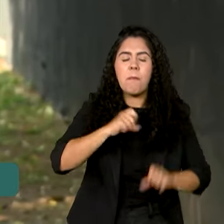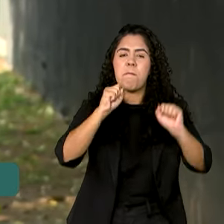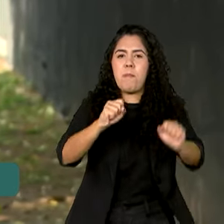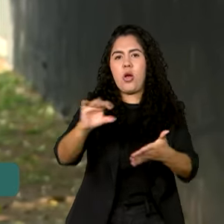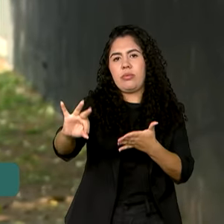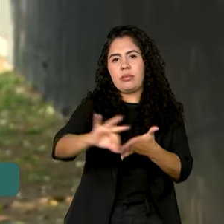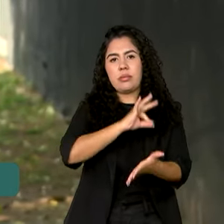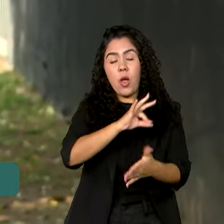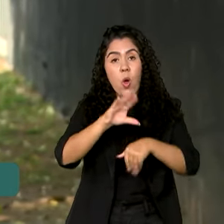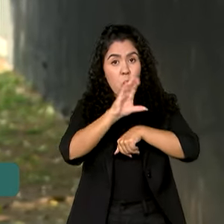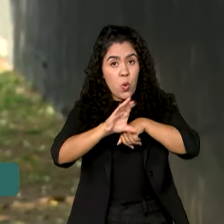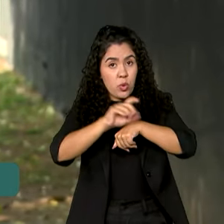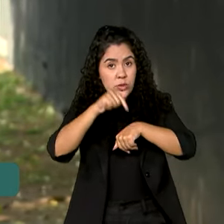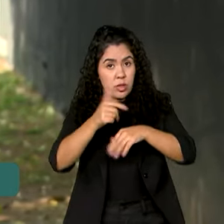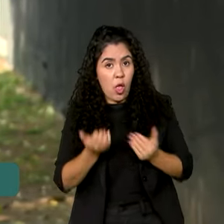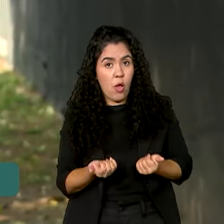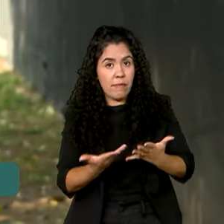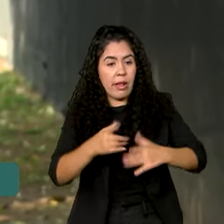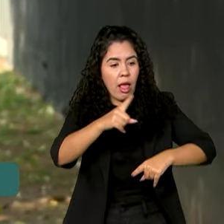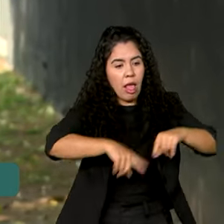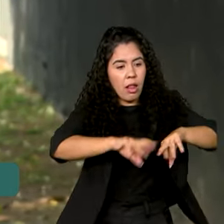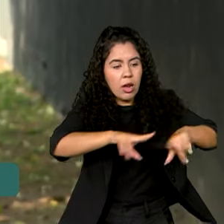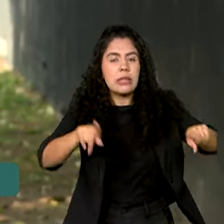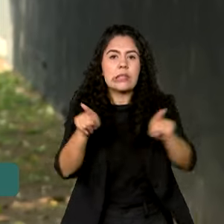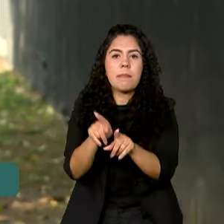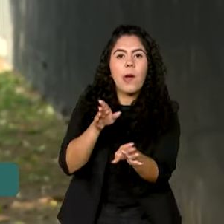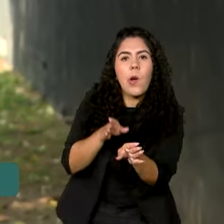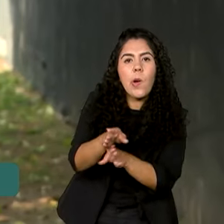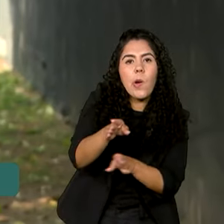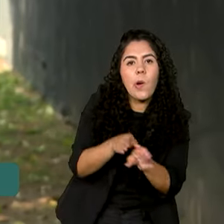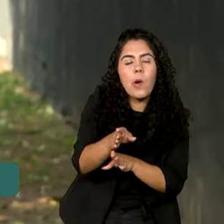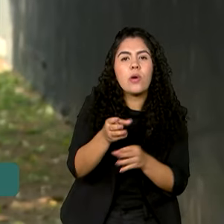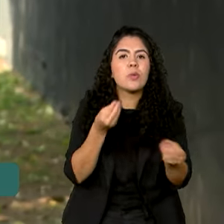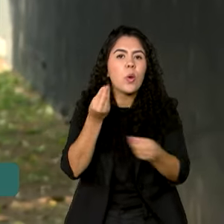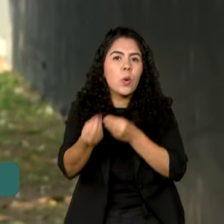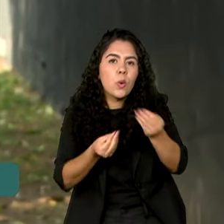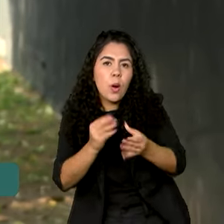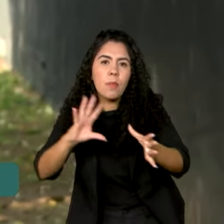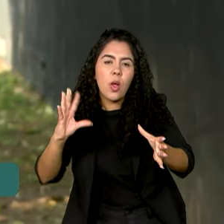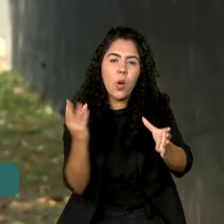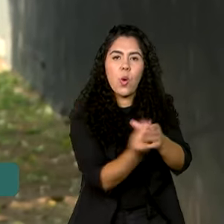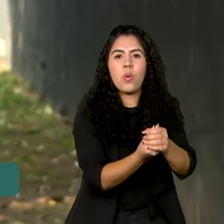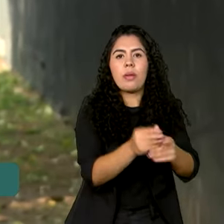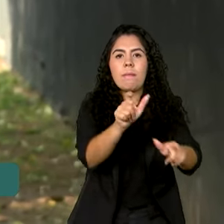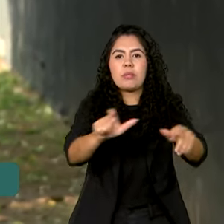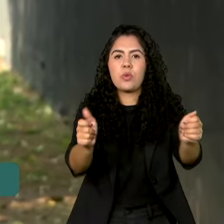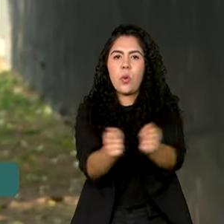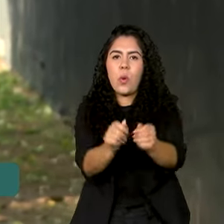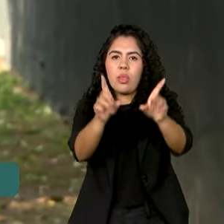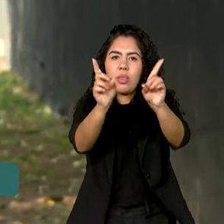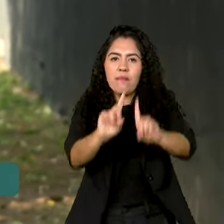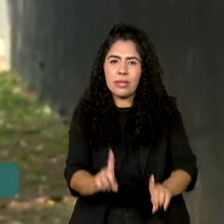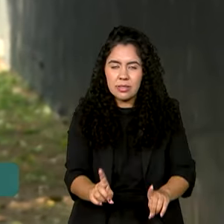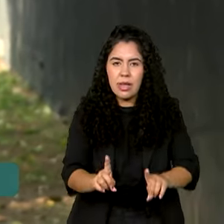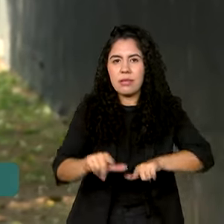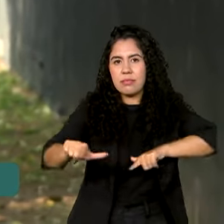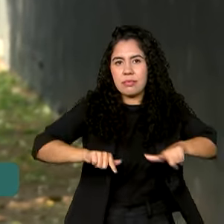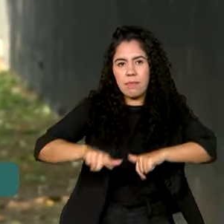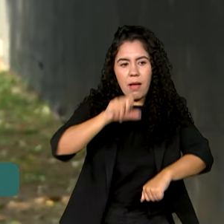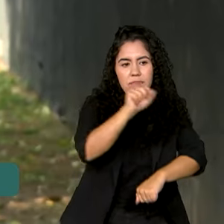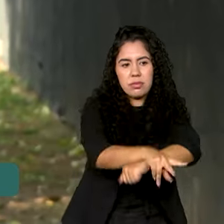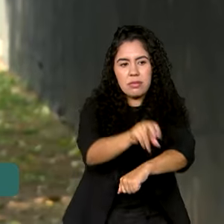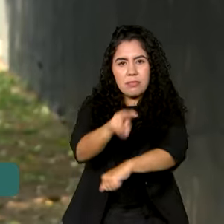curso oferece ferramentas e orientações para a inclusão de pessoas com deficiência no mercado de trabalho.